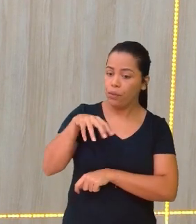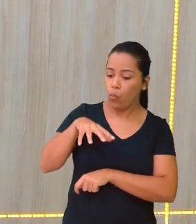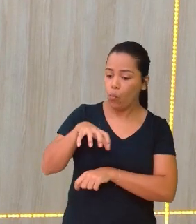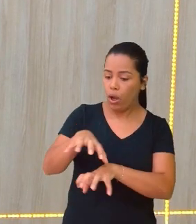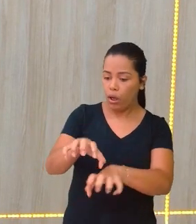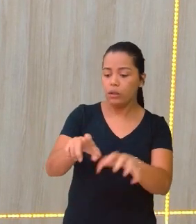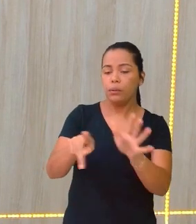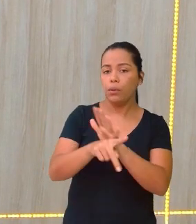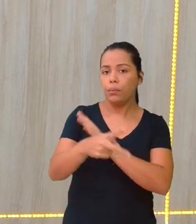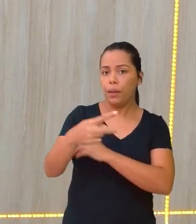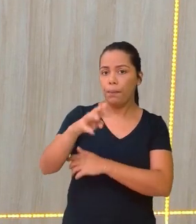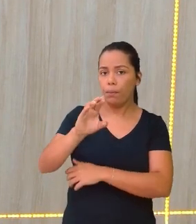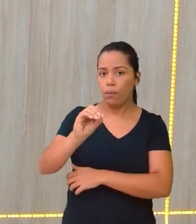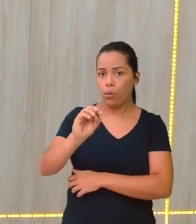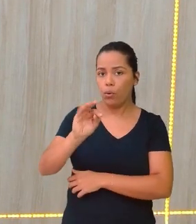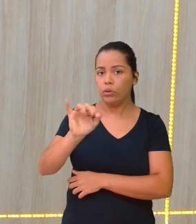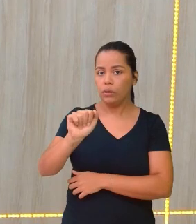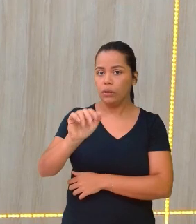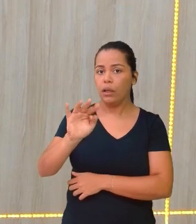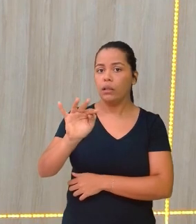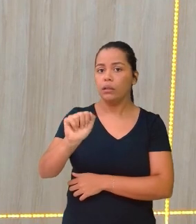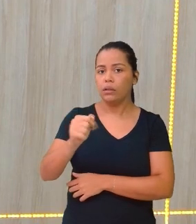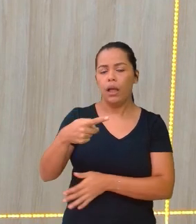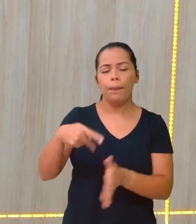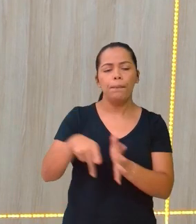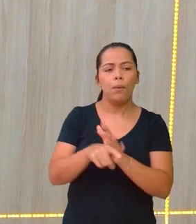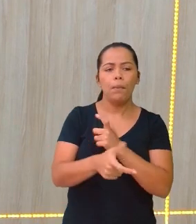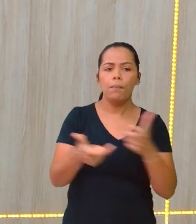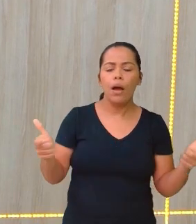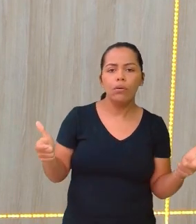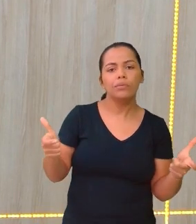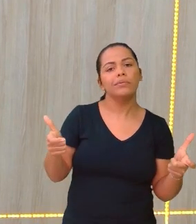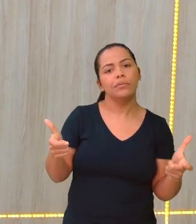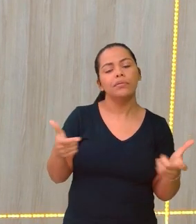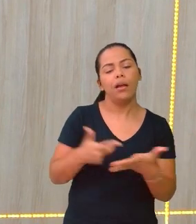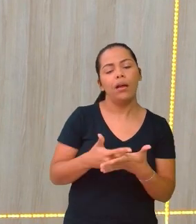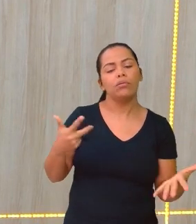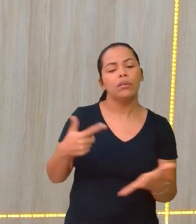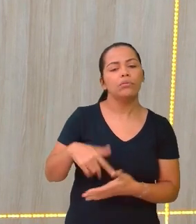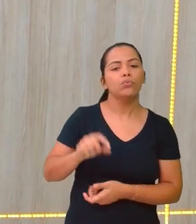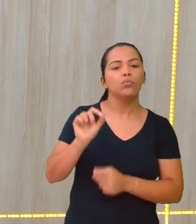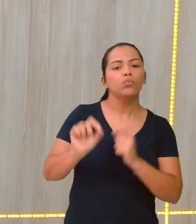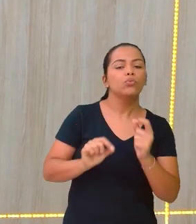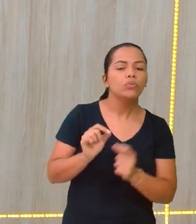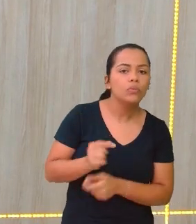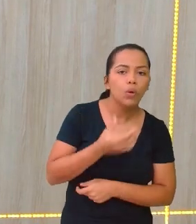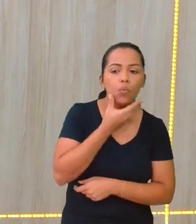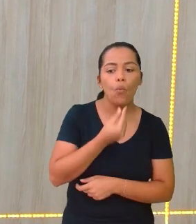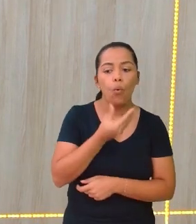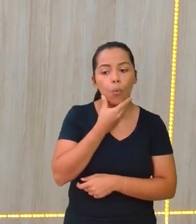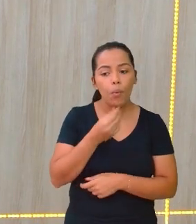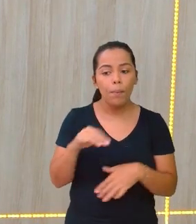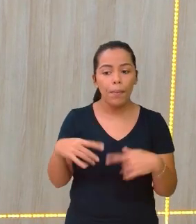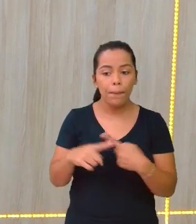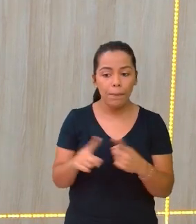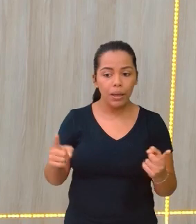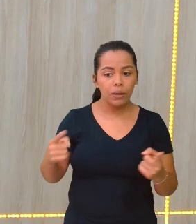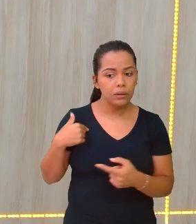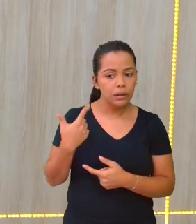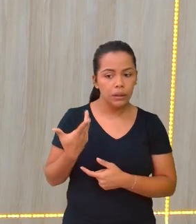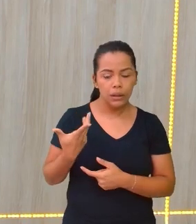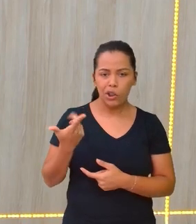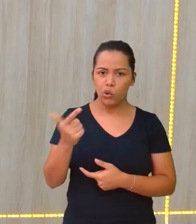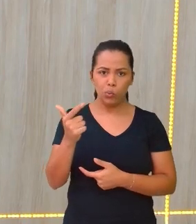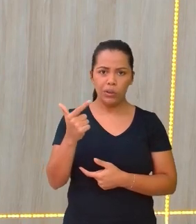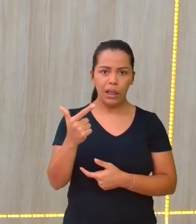que atinge aí os homens e que nós precisamos estar bem atentos e incentivar. Porque muitas vezes, alguns